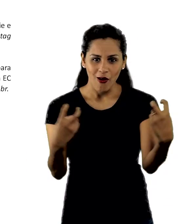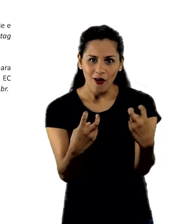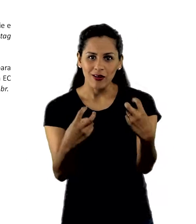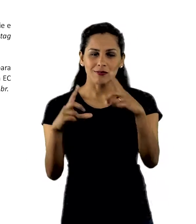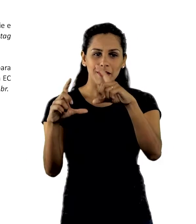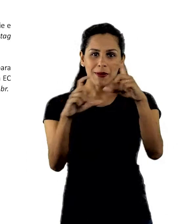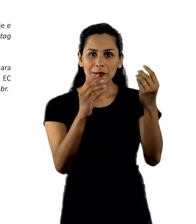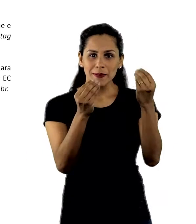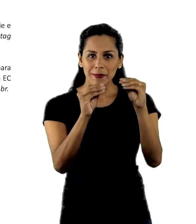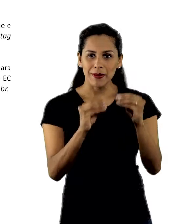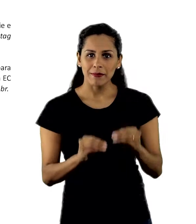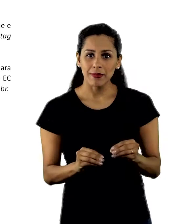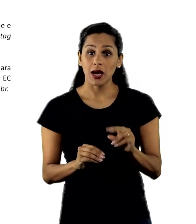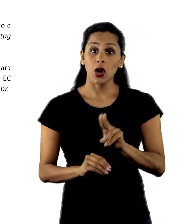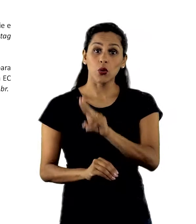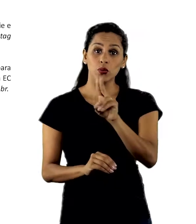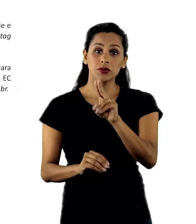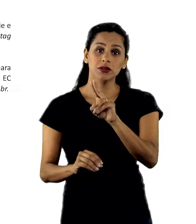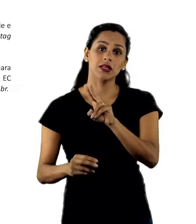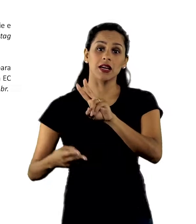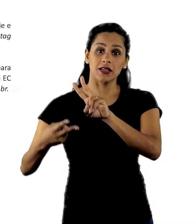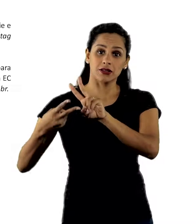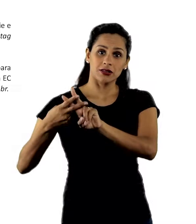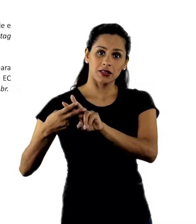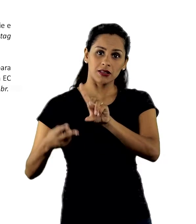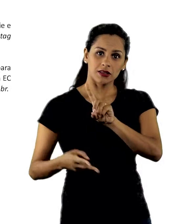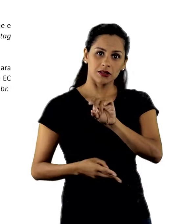usar a hashtag Direitos Valem Mais.